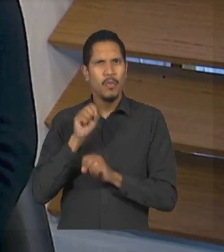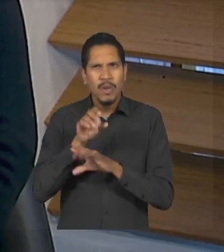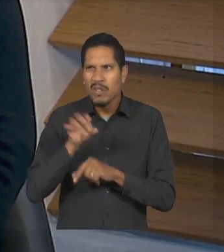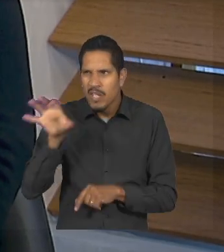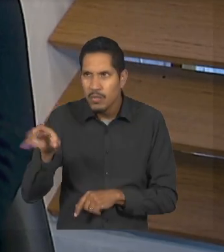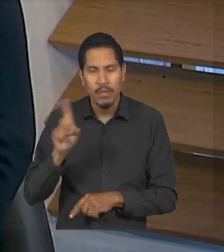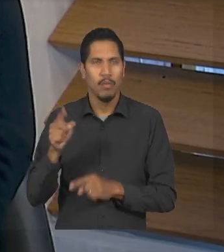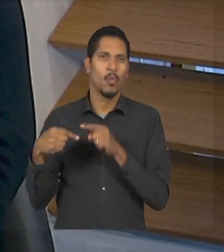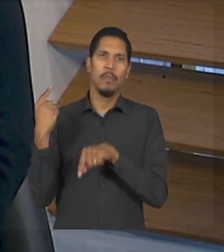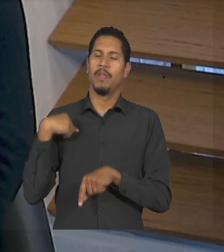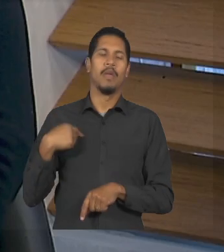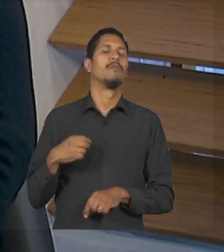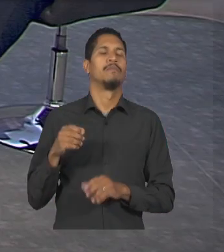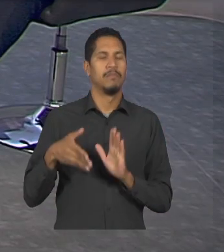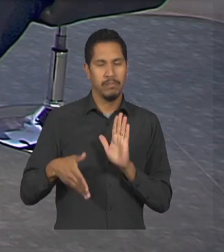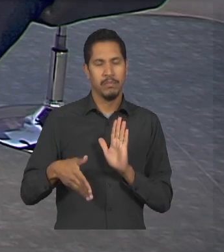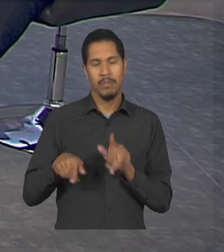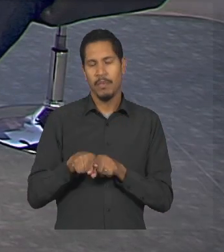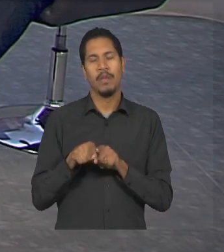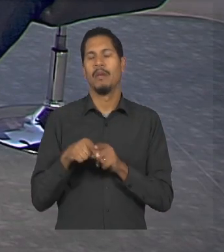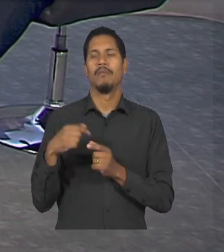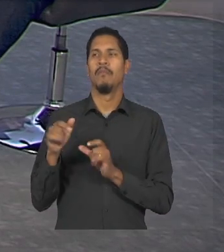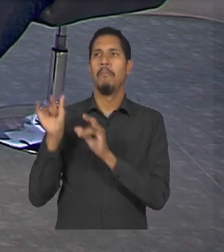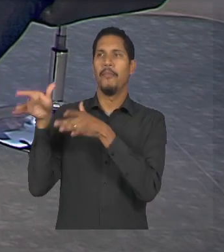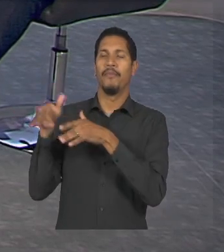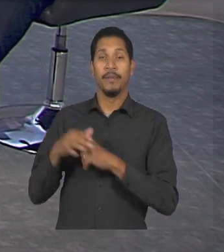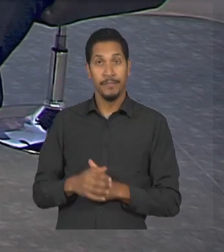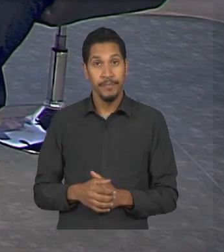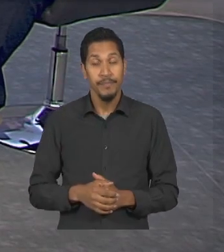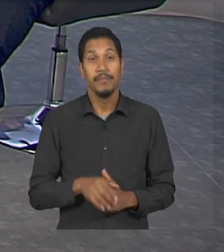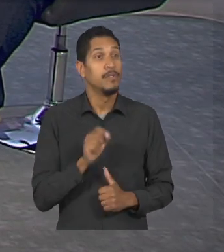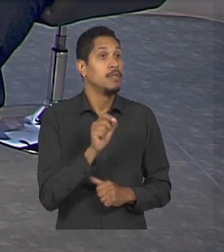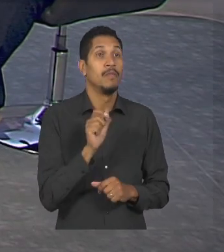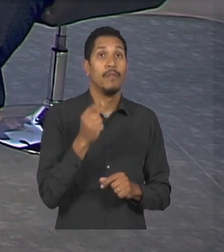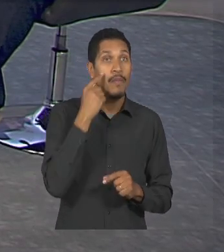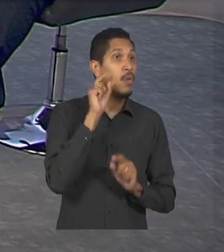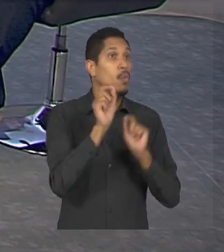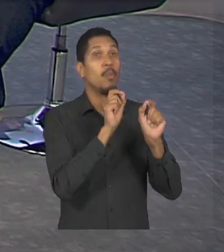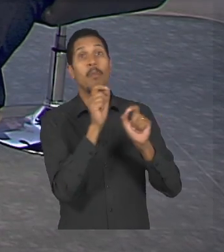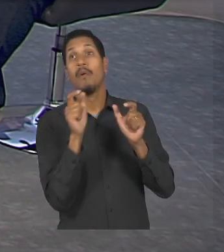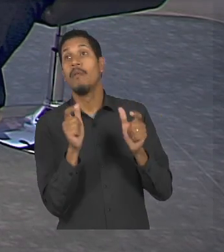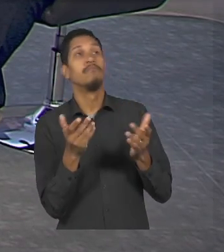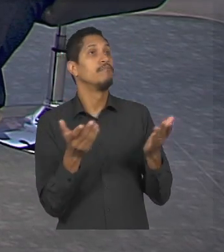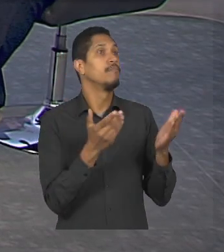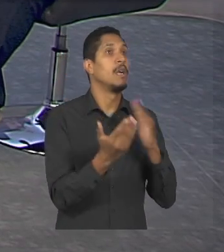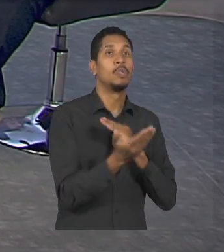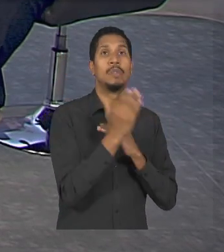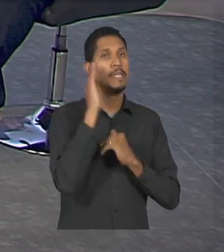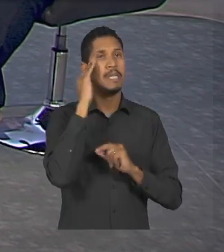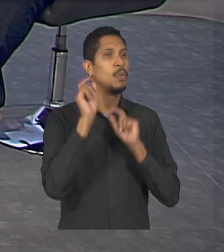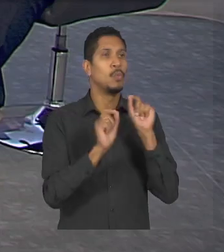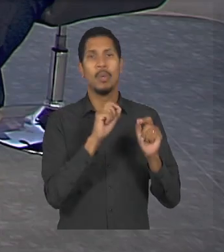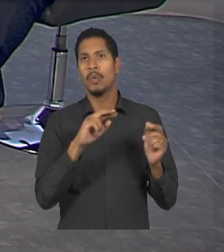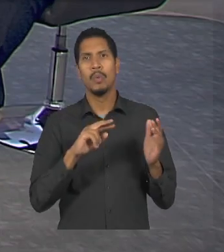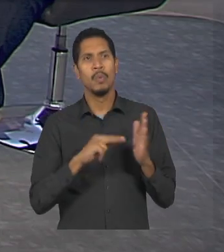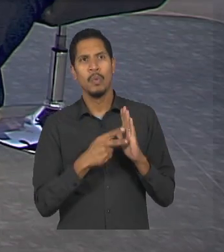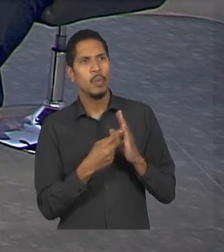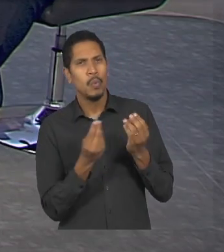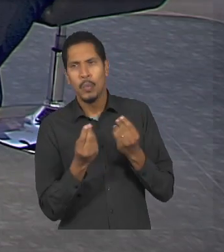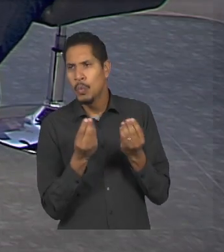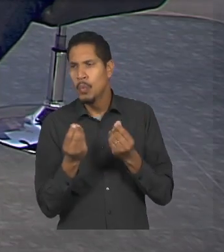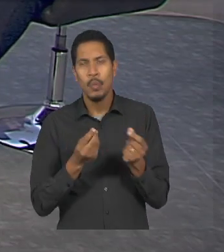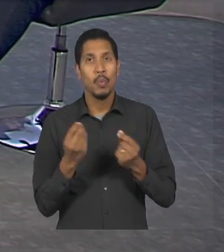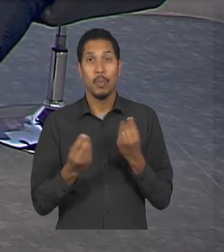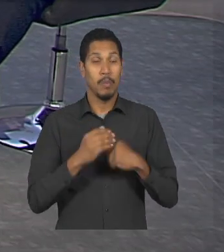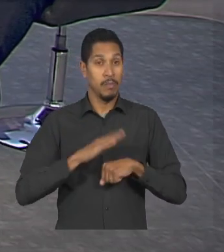e fui buscar ajuda fui querer entender o que estava acontecendo comigo